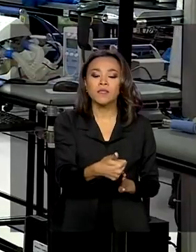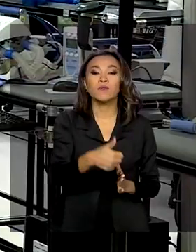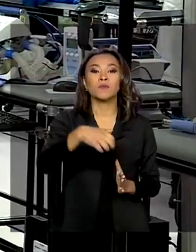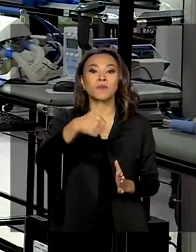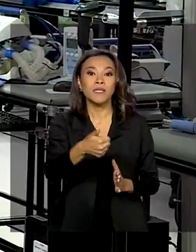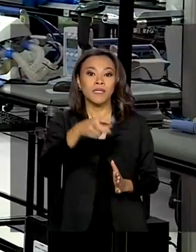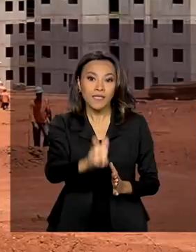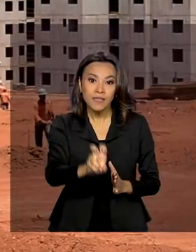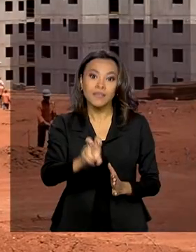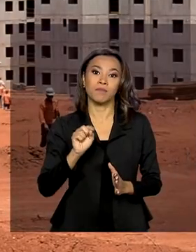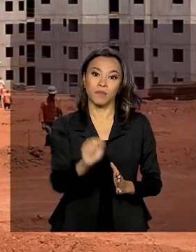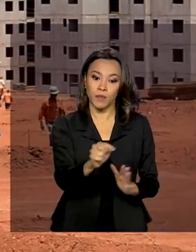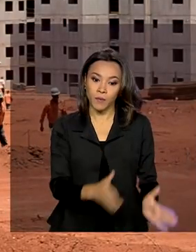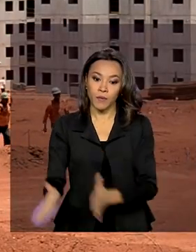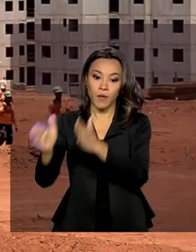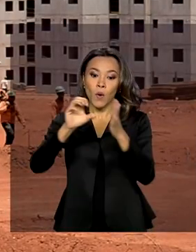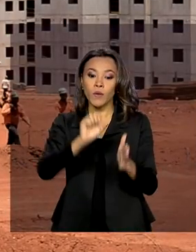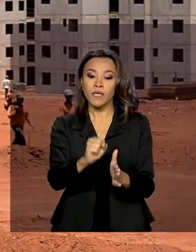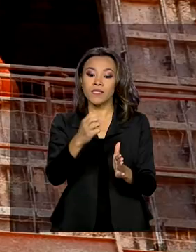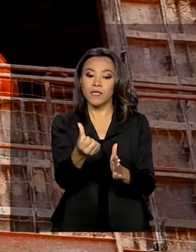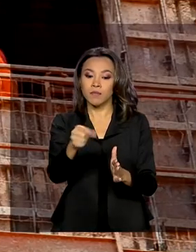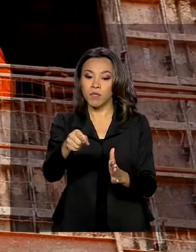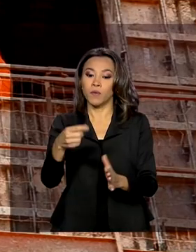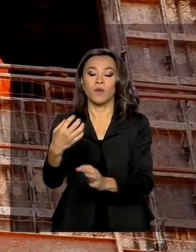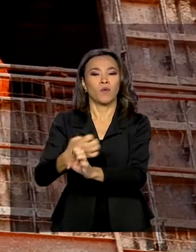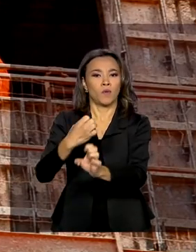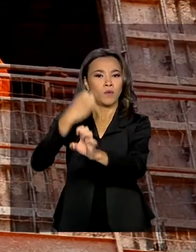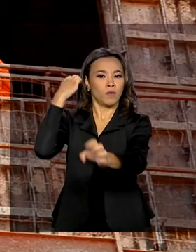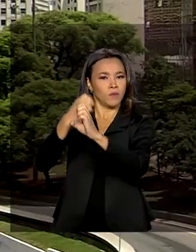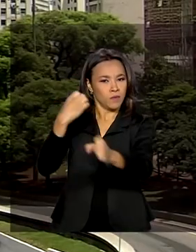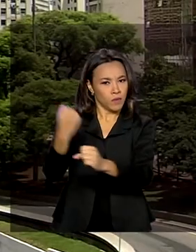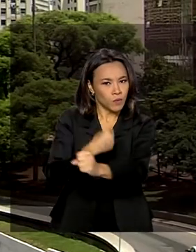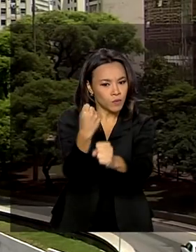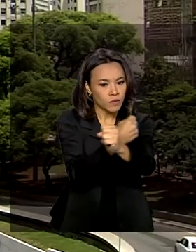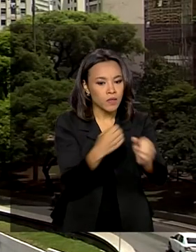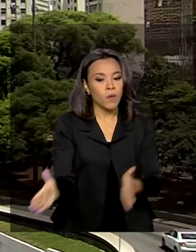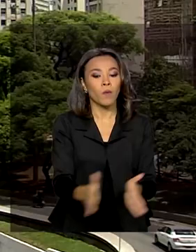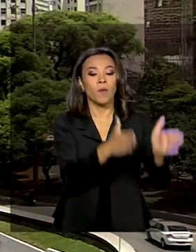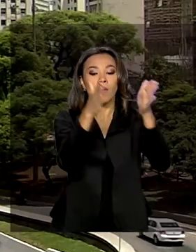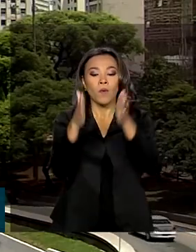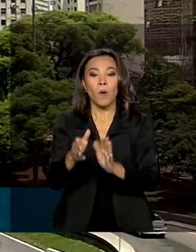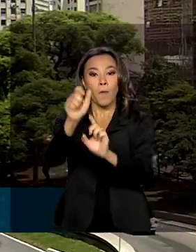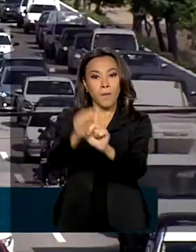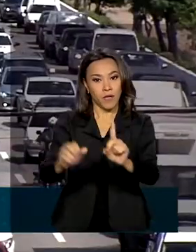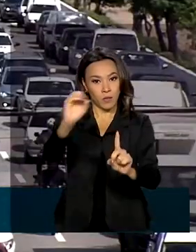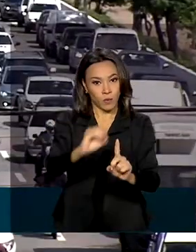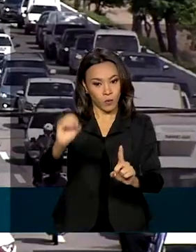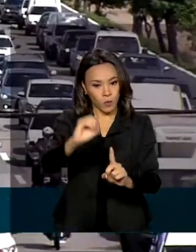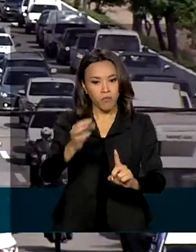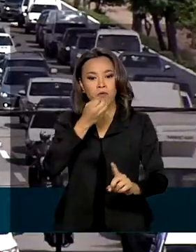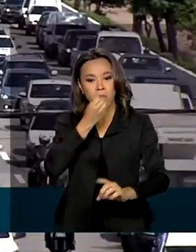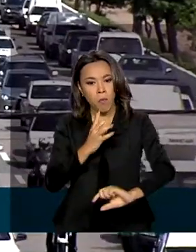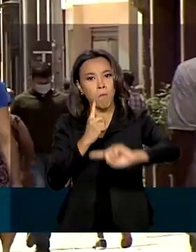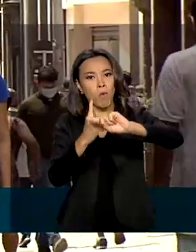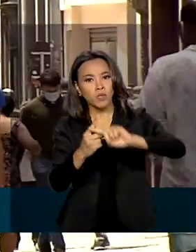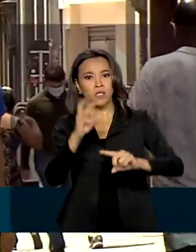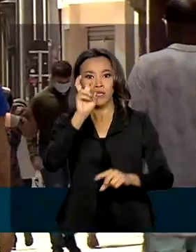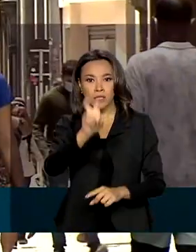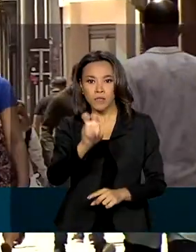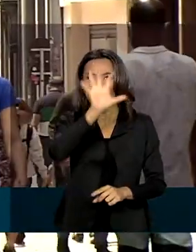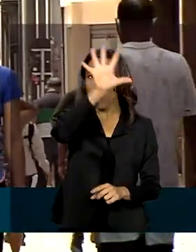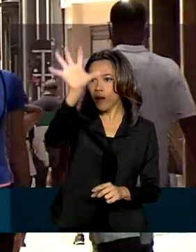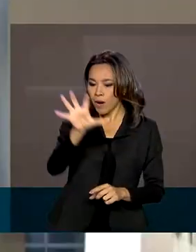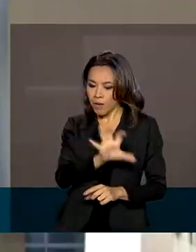indústria 86 mil e na construção 36 mil vagas formais. O mês de outubro também foi positivo nas cinco regiões do país,